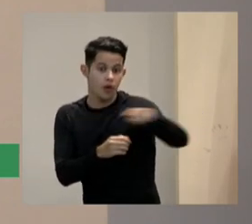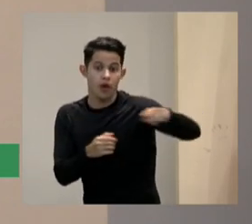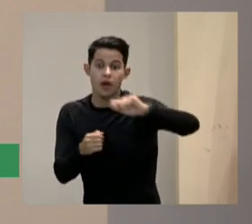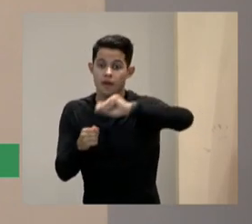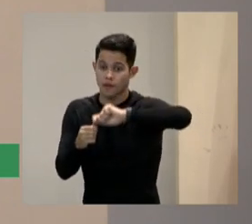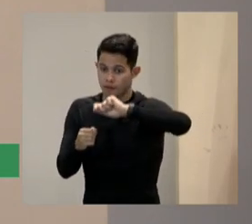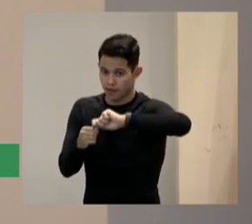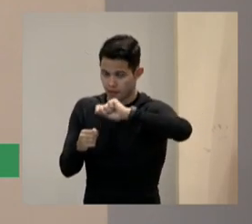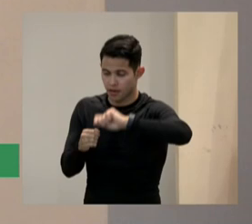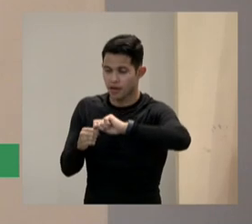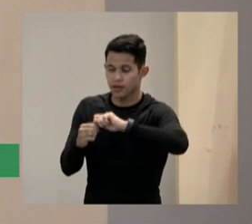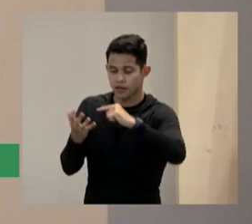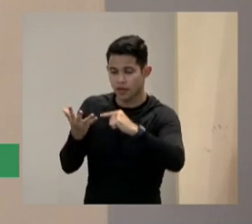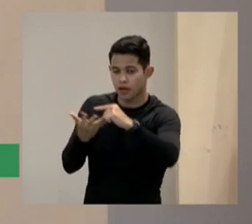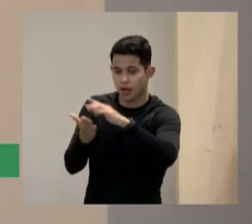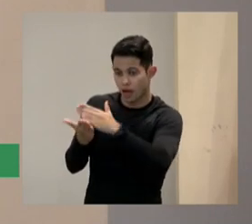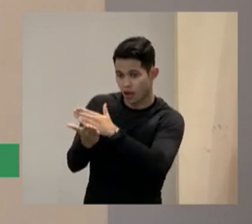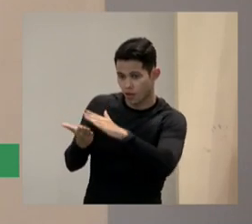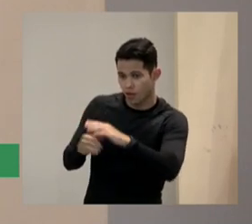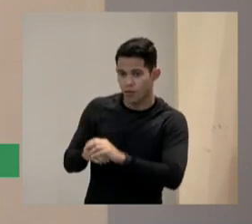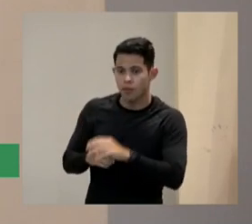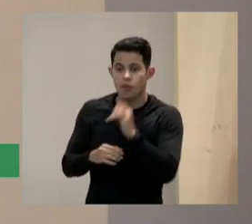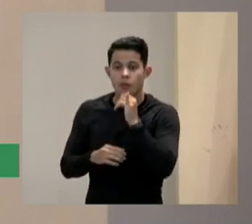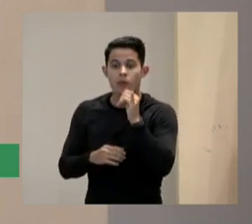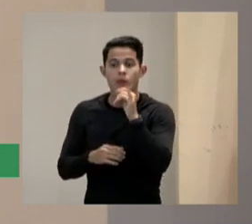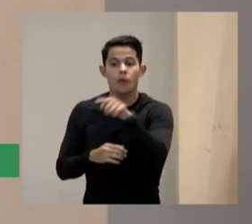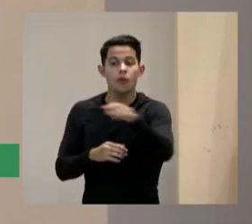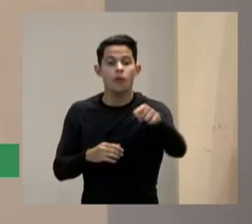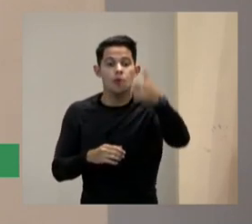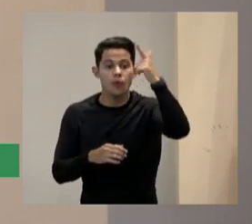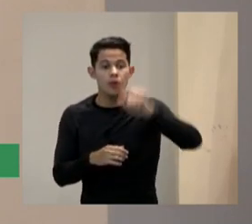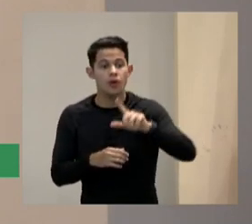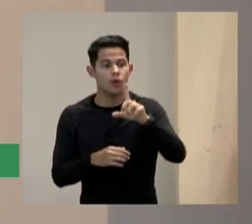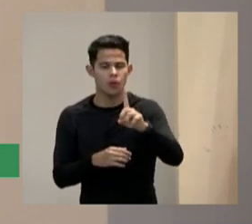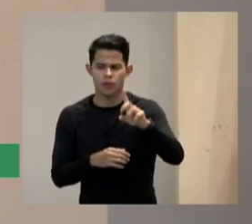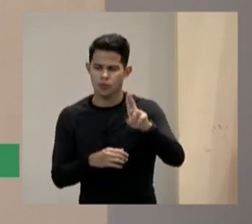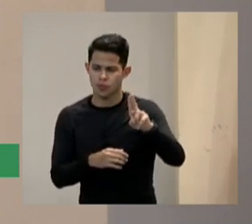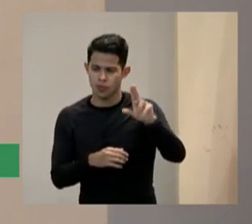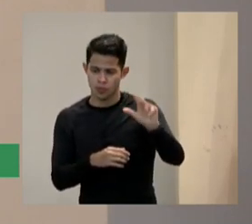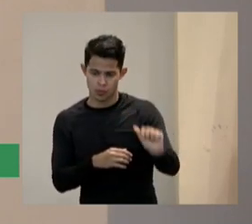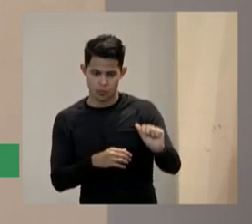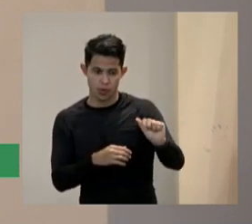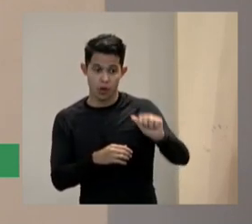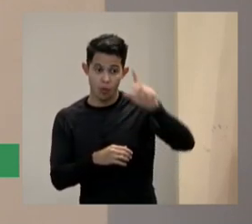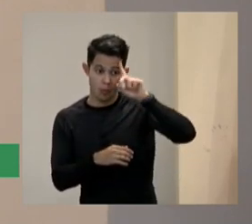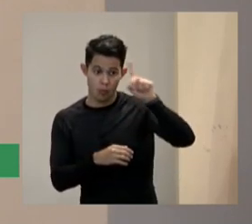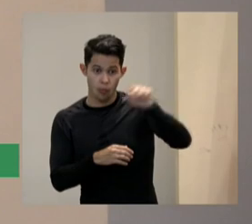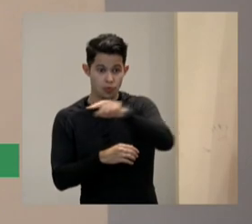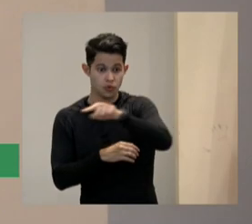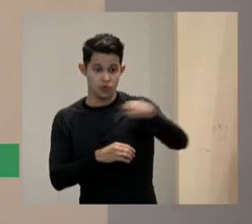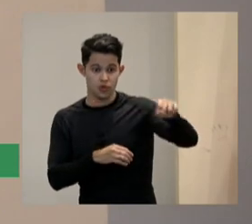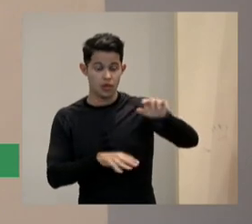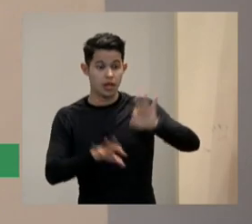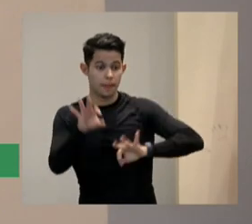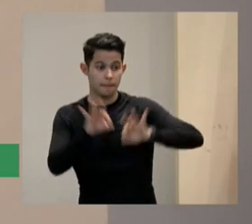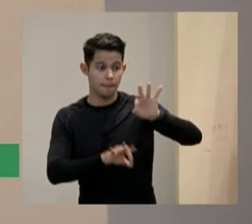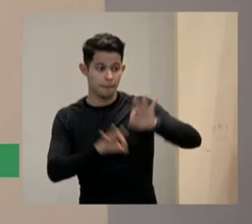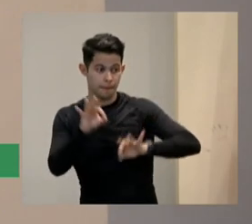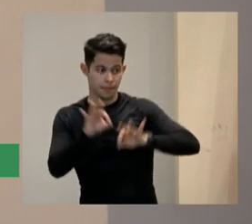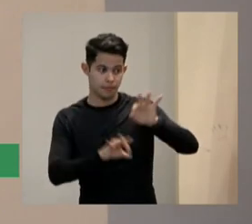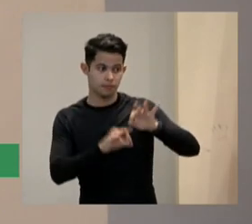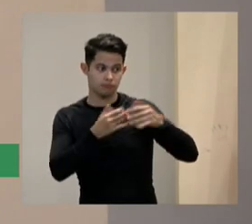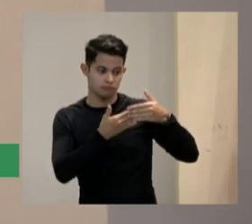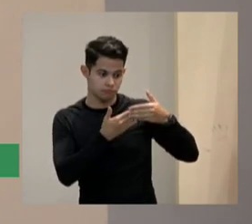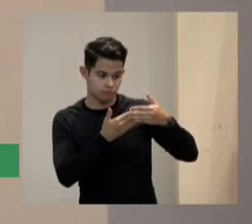avulsas sabe quando vocês vão começar a fazer duas o dia que planejem o dia que planejem logo de entrar